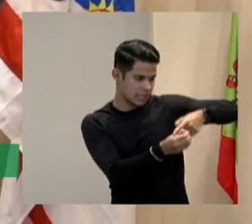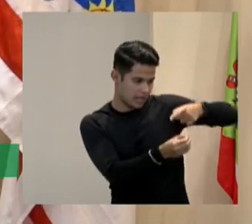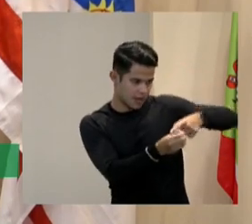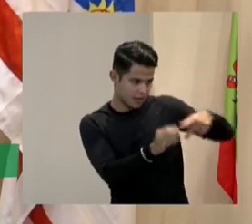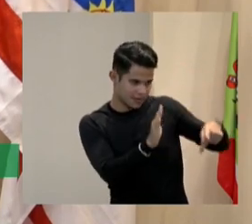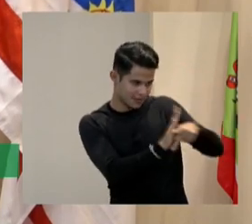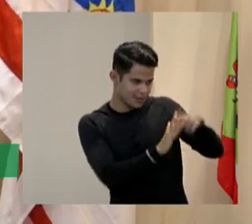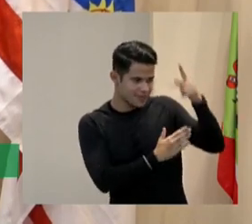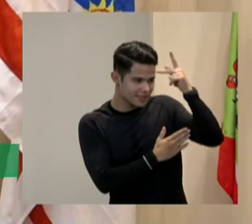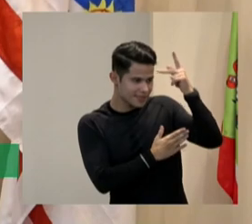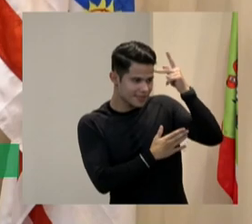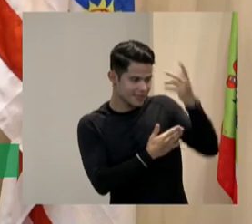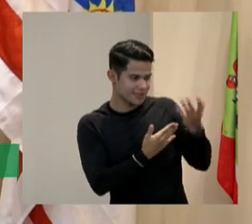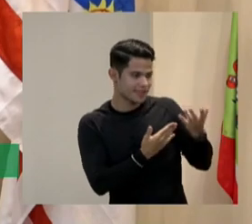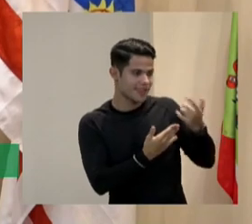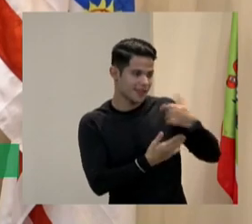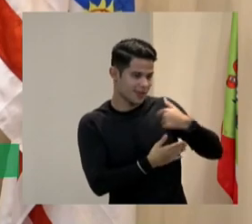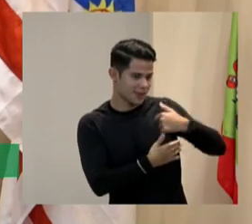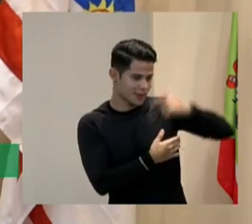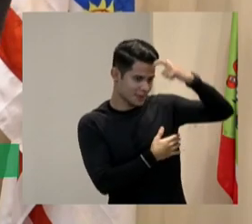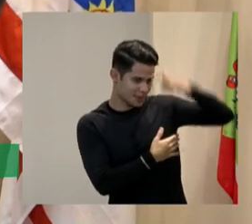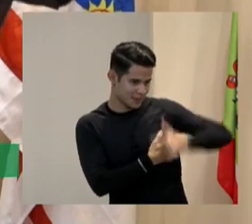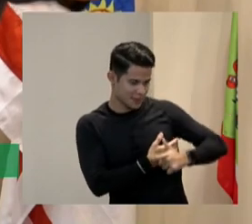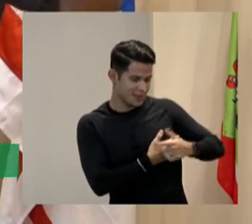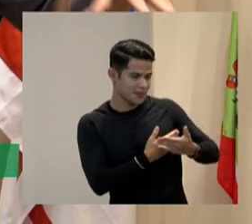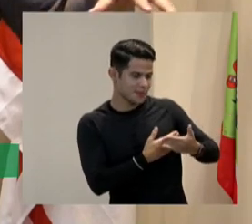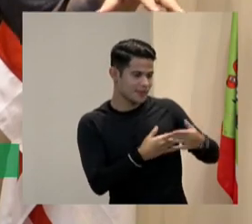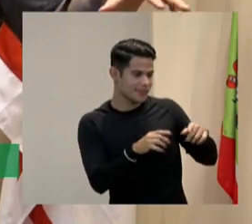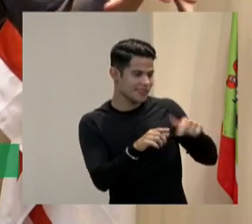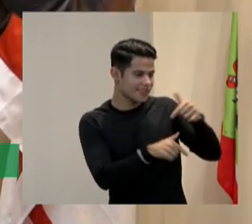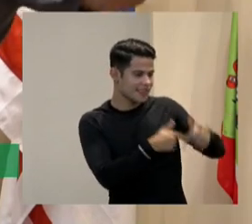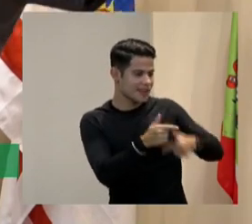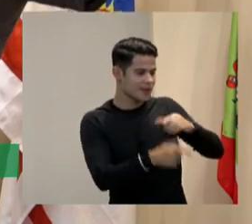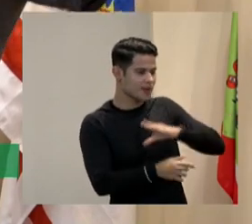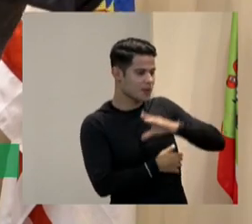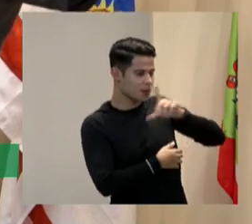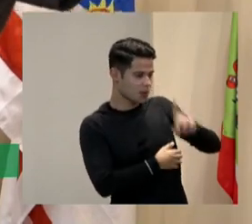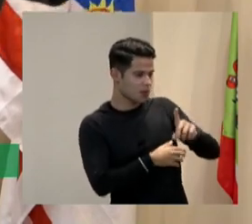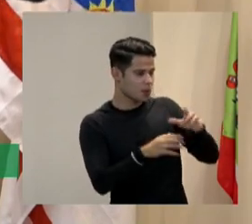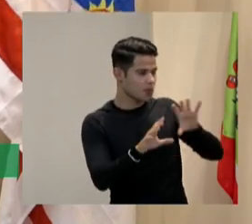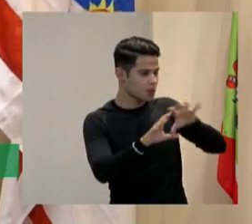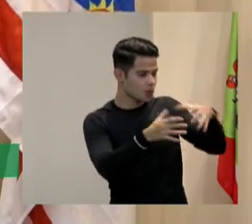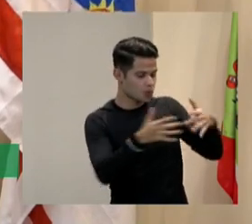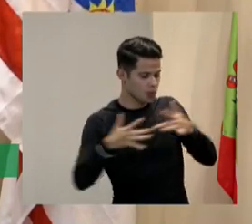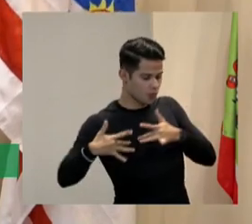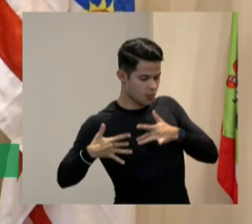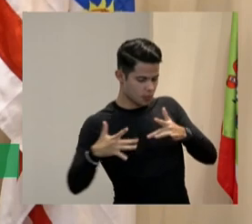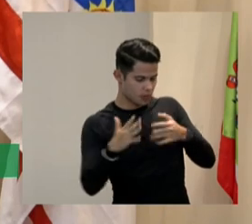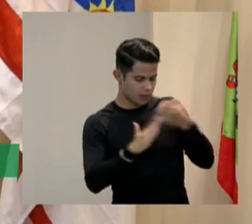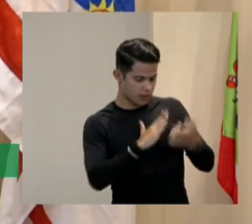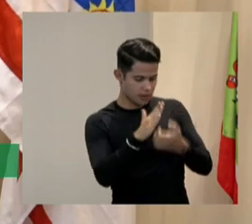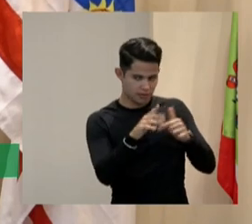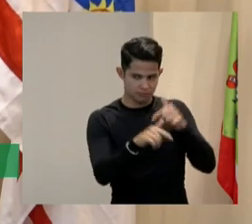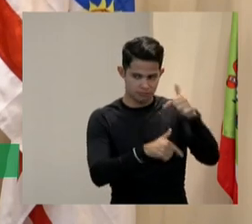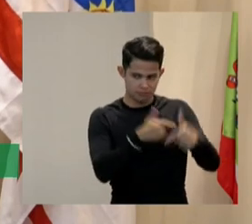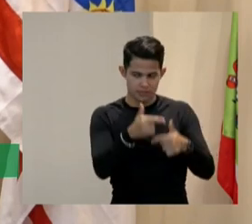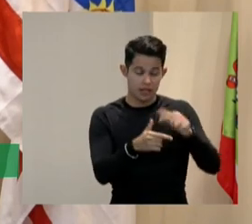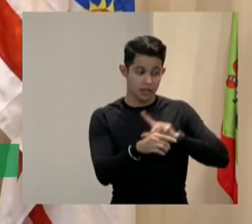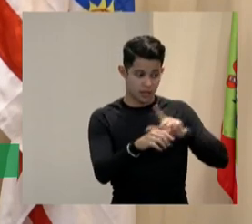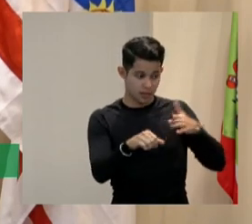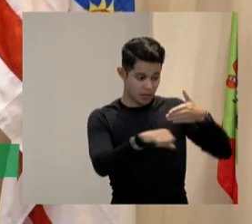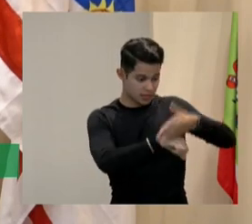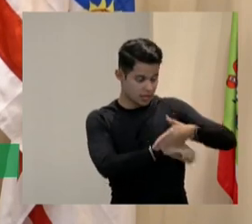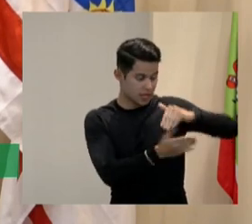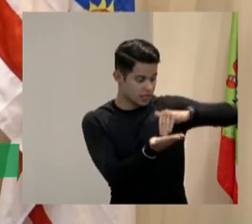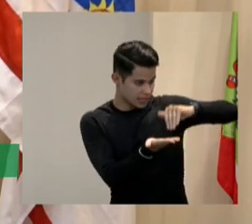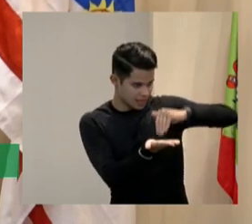sou eu sou várias coisas eu sou coordenador do grupo de voluntariado da empresa onde eu trabalho e eu tenho acesso a secretária